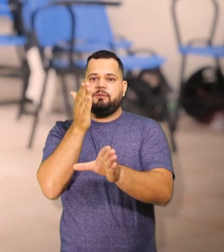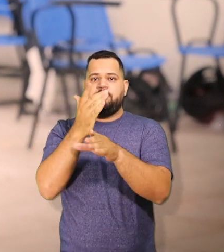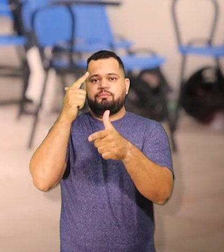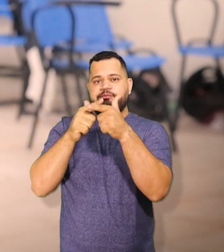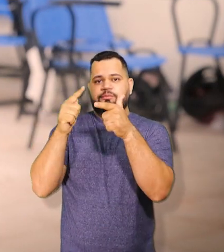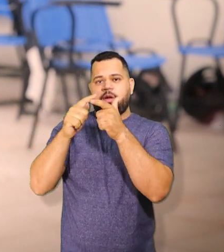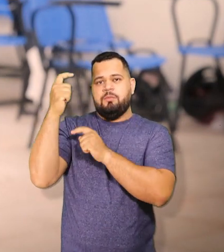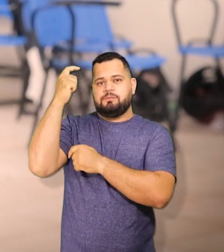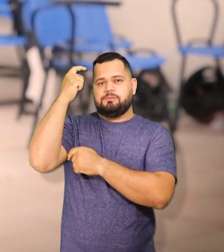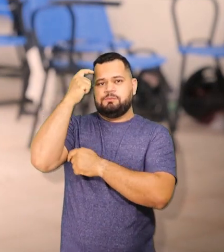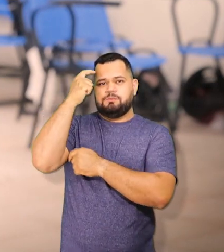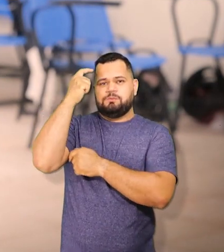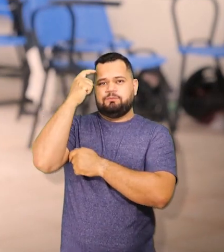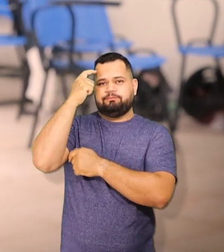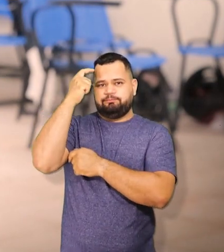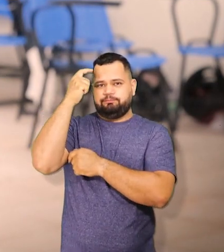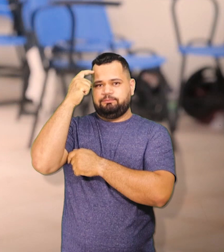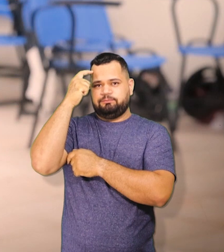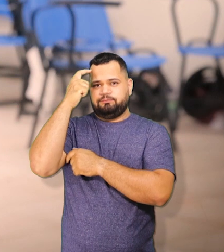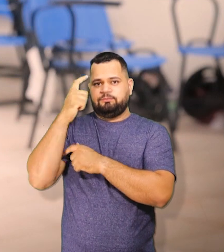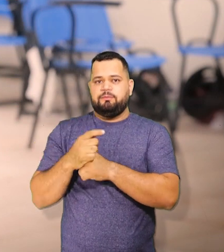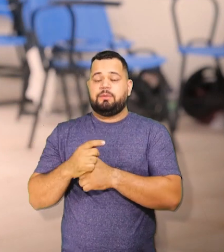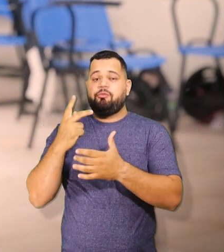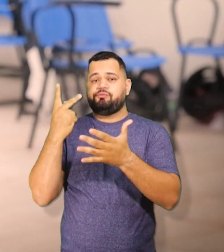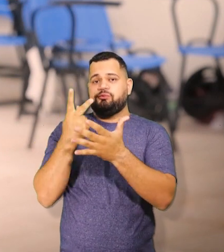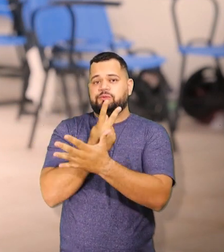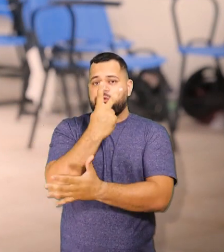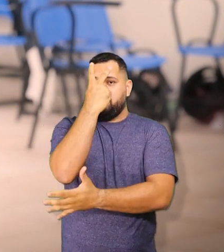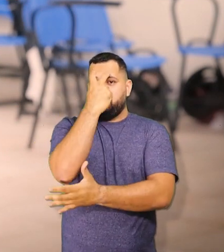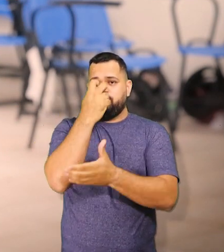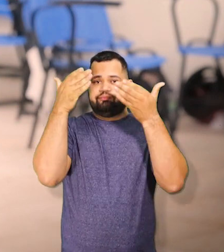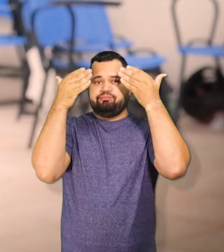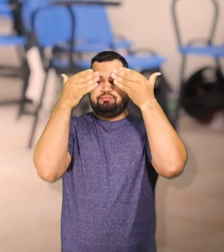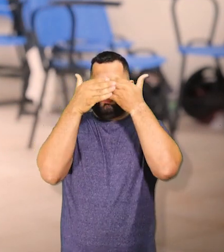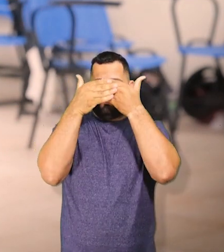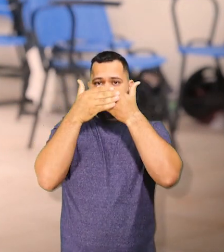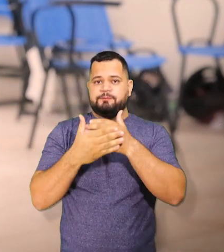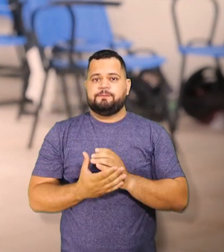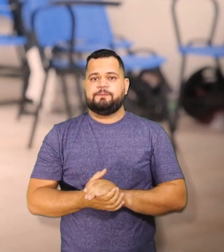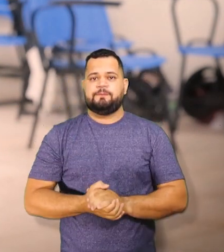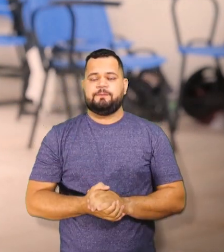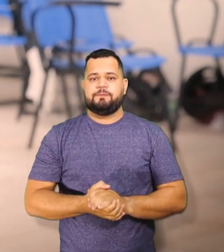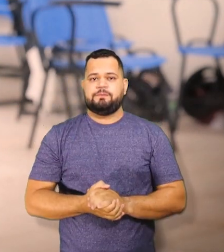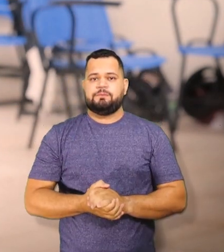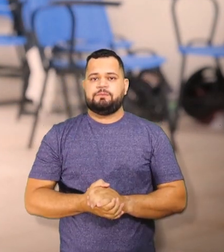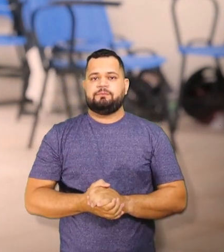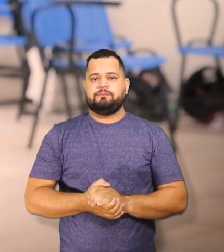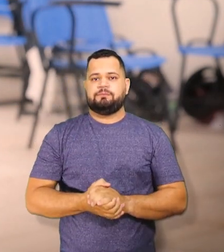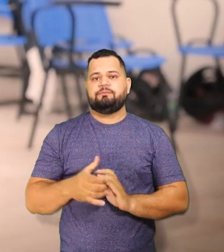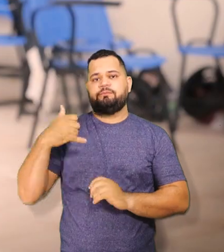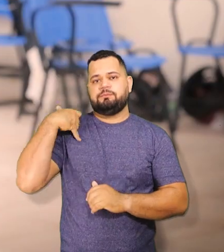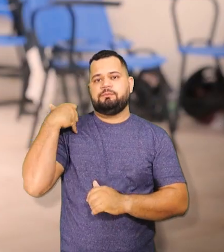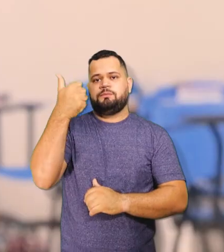um coágulo que eu tive na cabeça. Aí acabou atrofiando o nervo óptico e eu